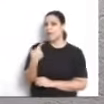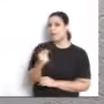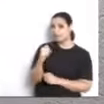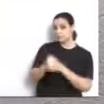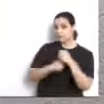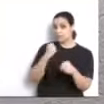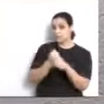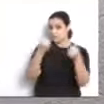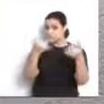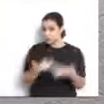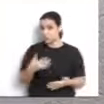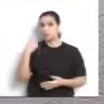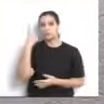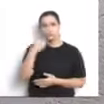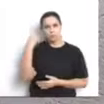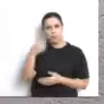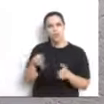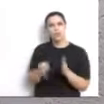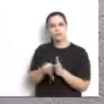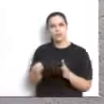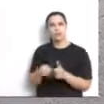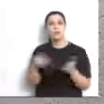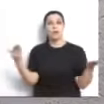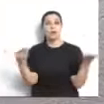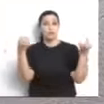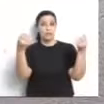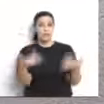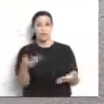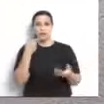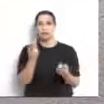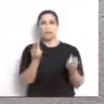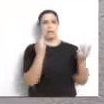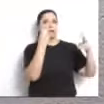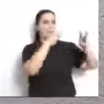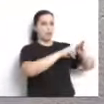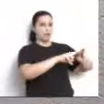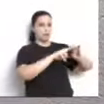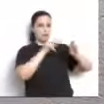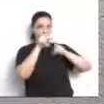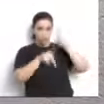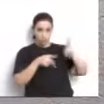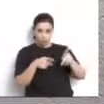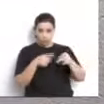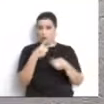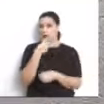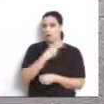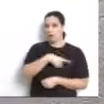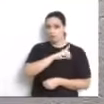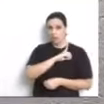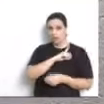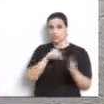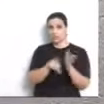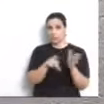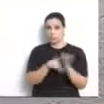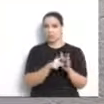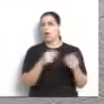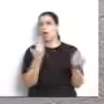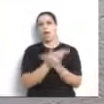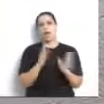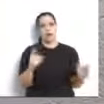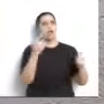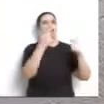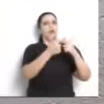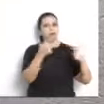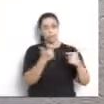20 anos, deputado Pacheco, sobre o fim lá do cadeião público. A Delegacia Cidadã vai de fato botar fim nessa história.